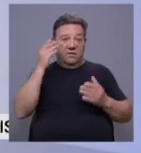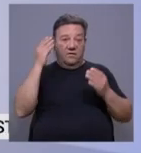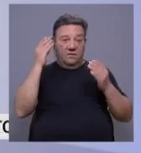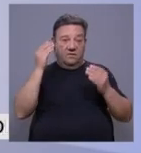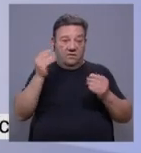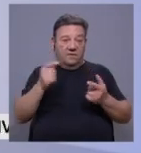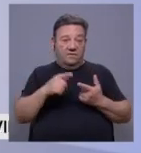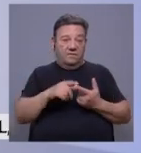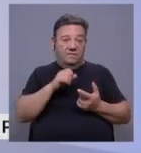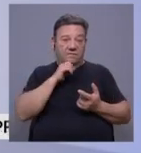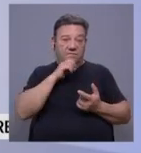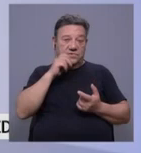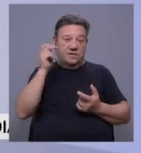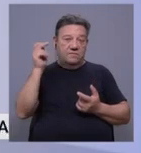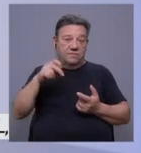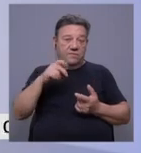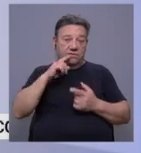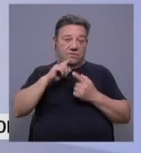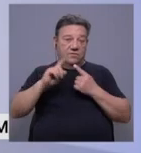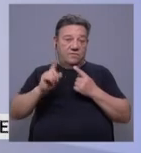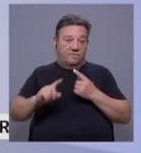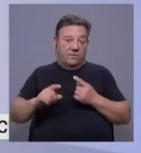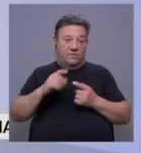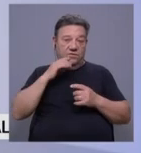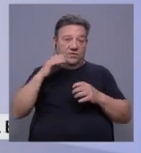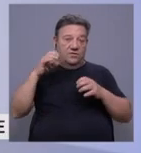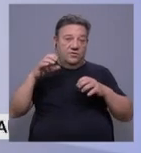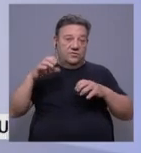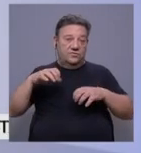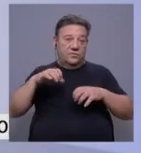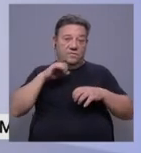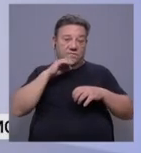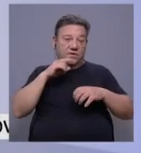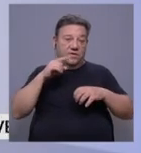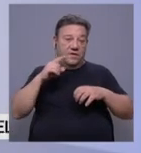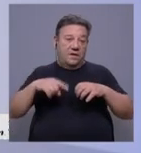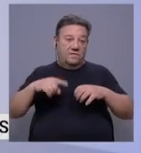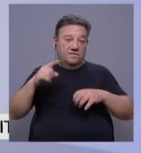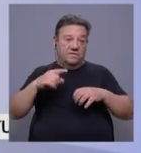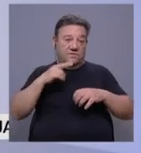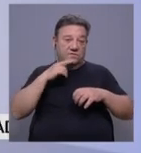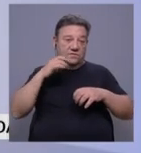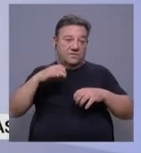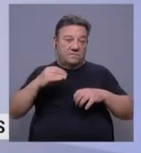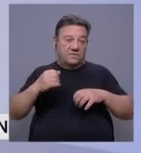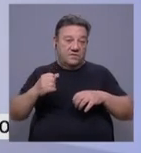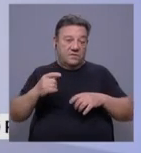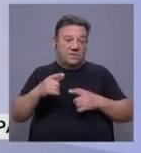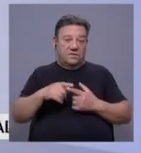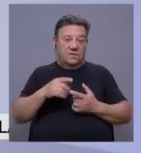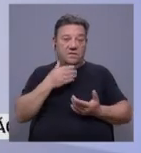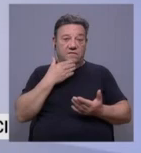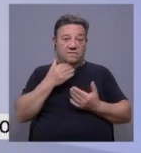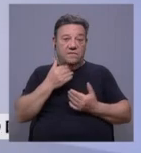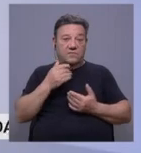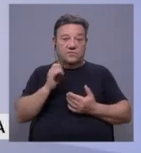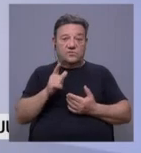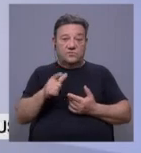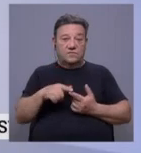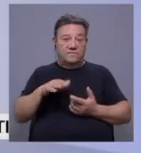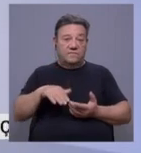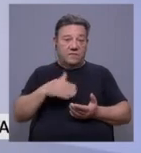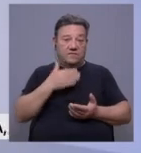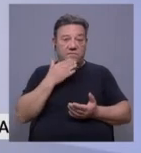nublado, com possibilidade de ocorrência de trovoada e água sãs que podem ainda ser por vezes intensos. O vento será do quadrante sul